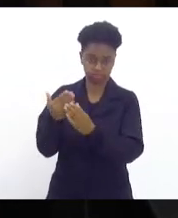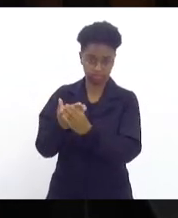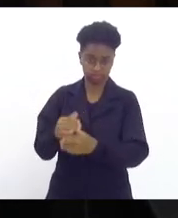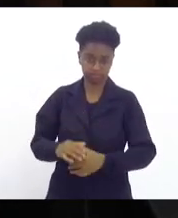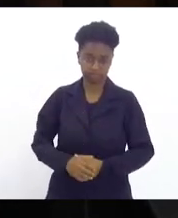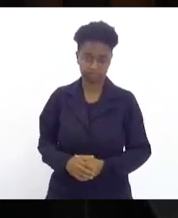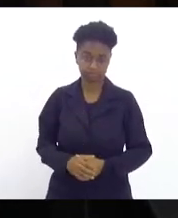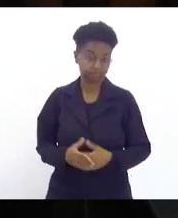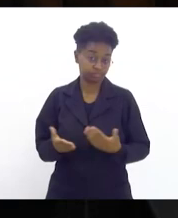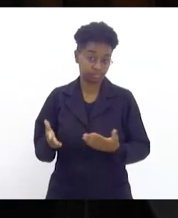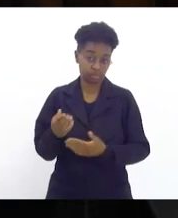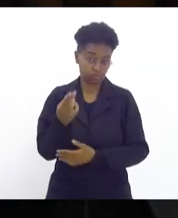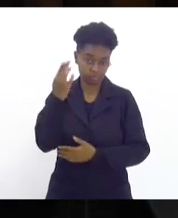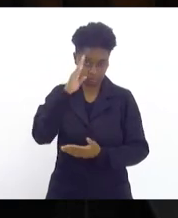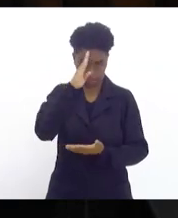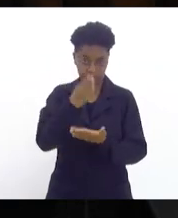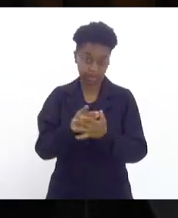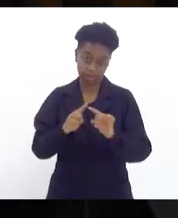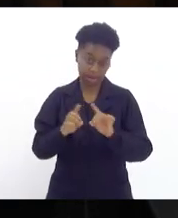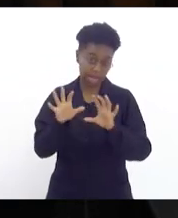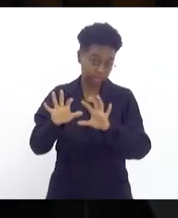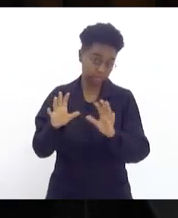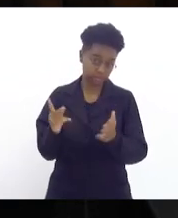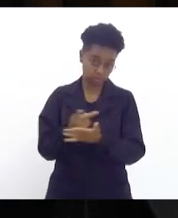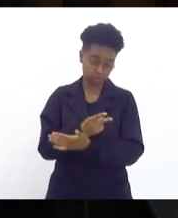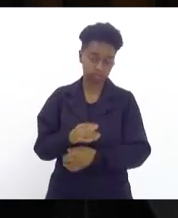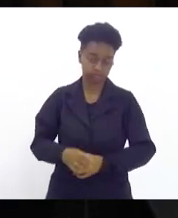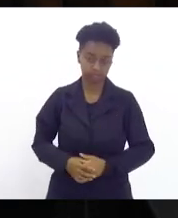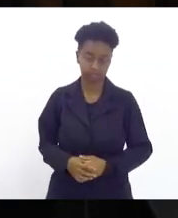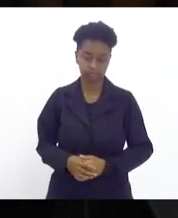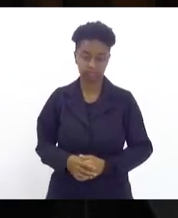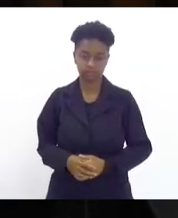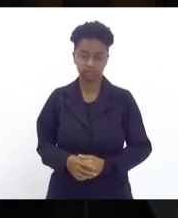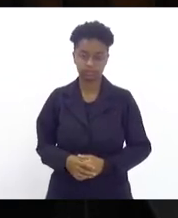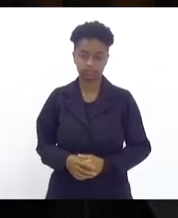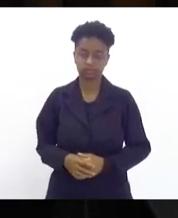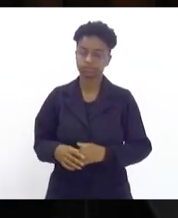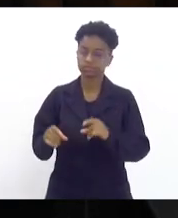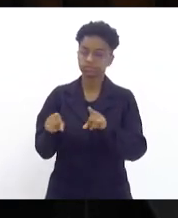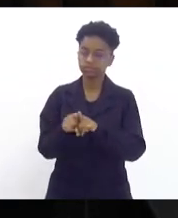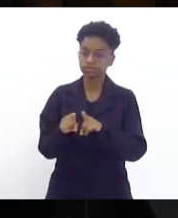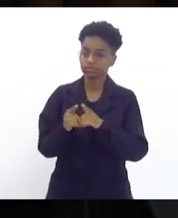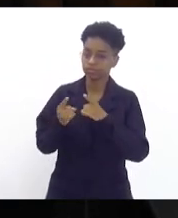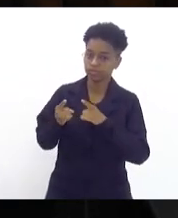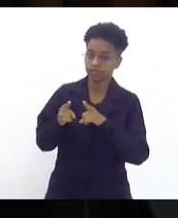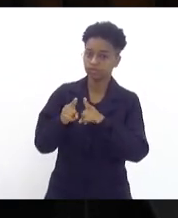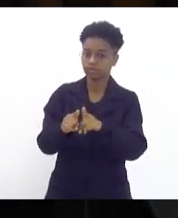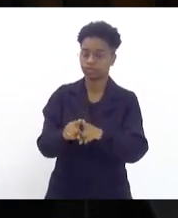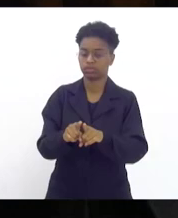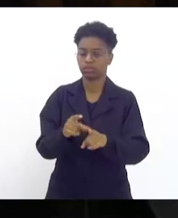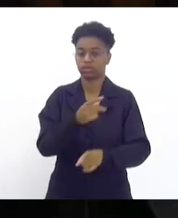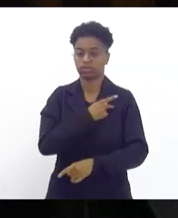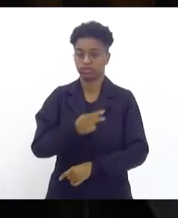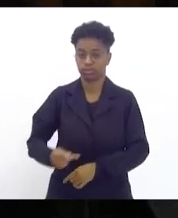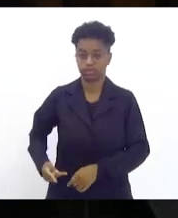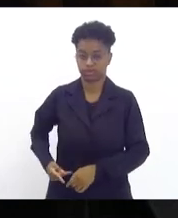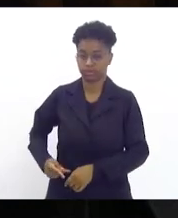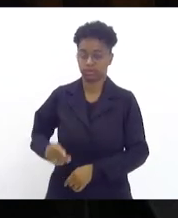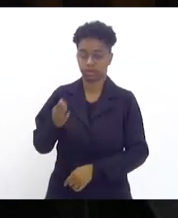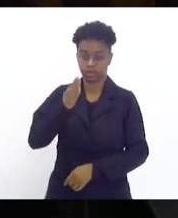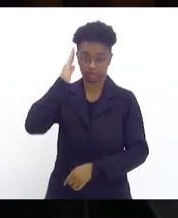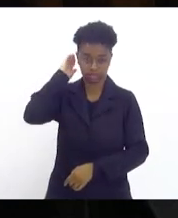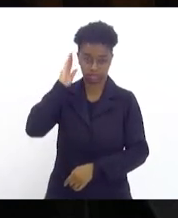É inacreditável, mas foi assim. Mas, ao mesmo tempo, o presidente Michel Temer